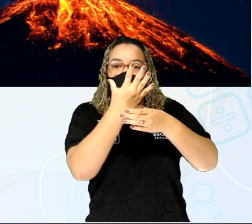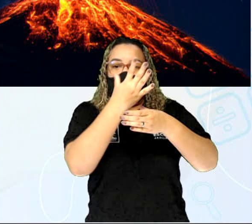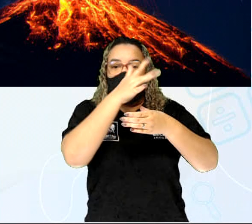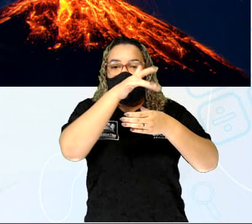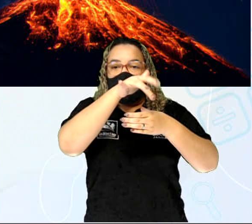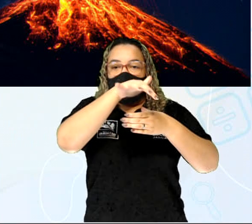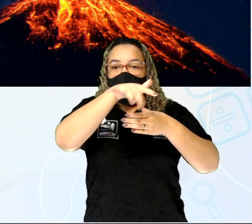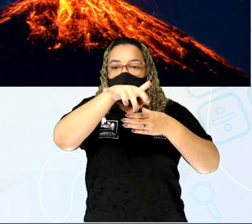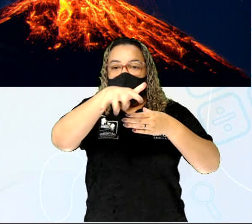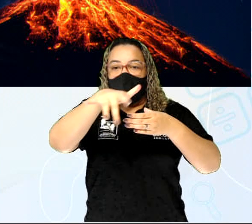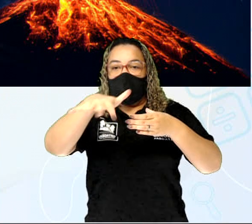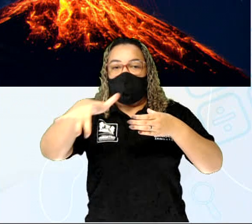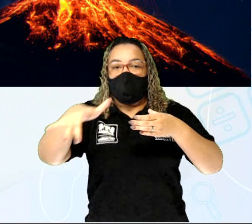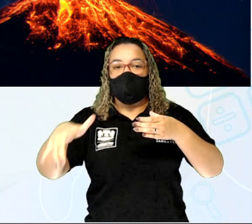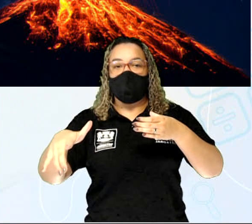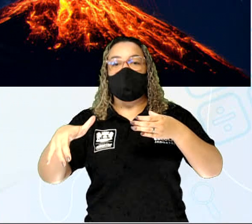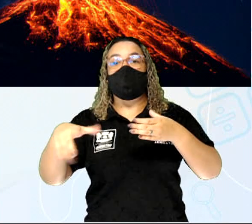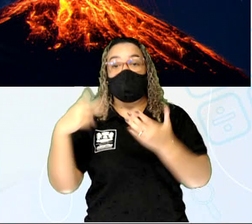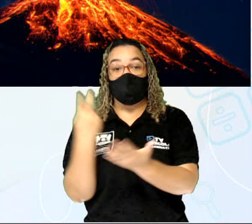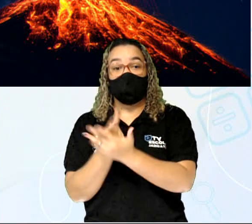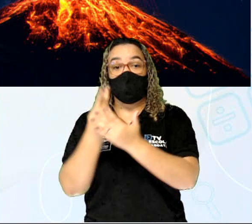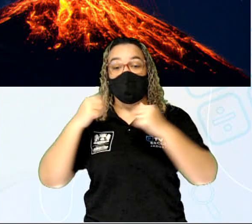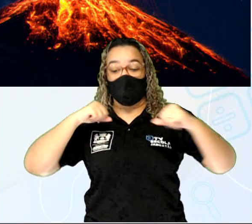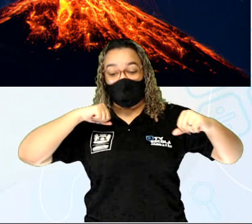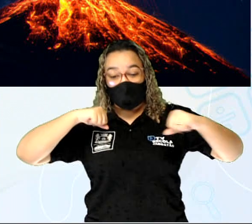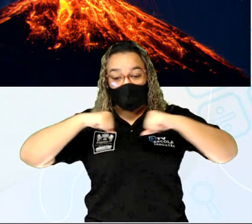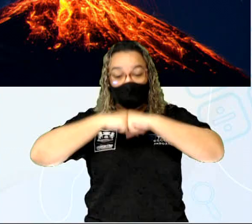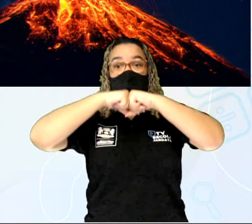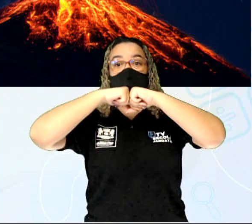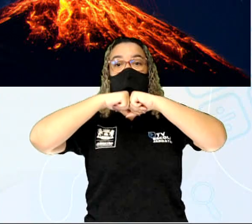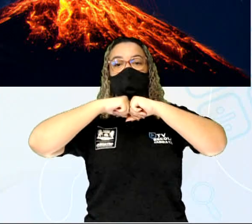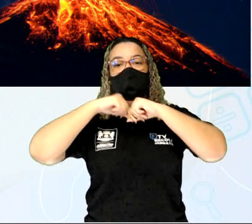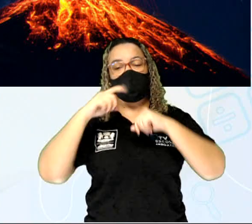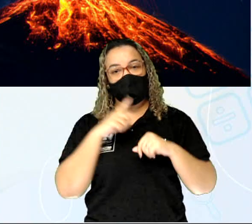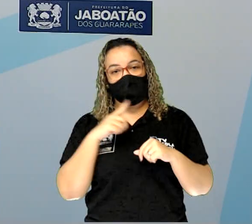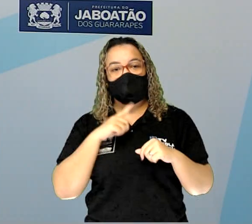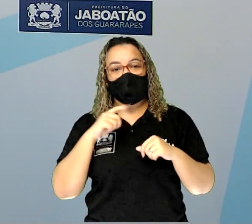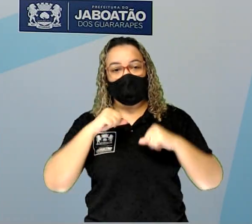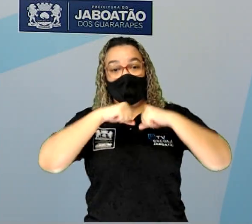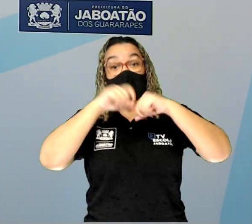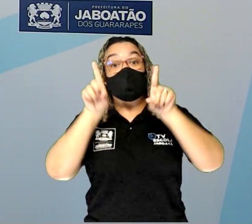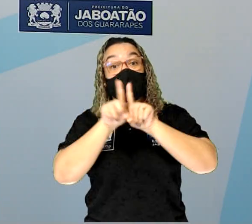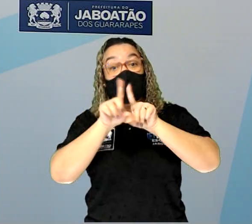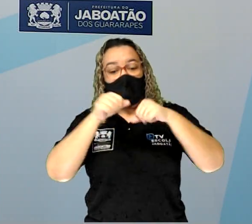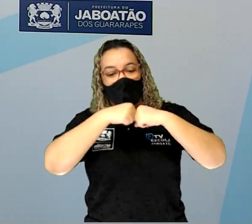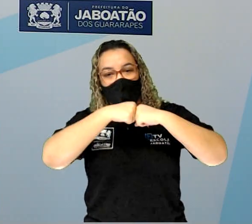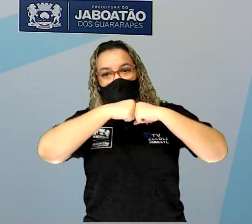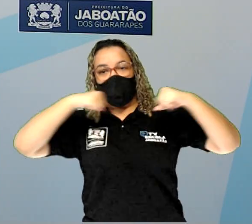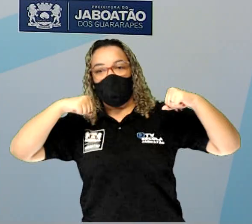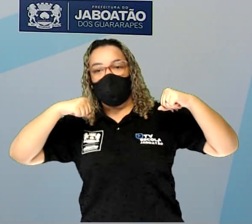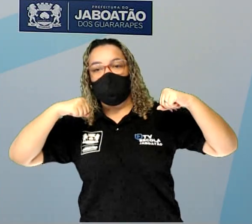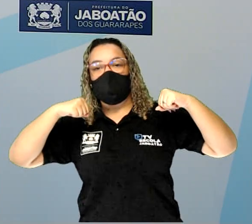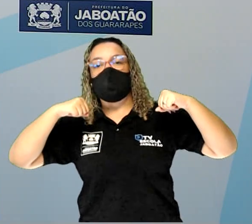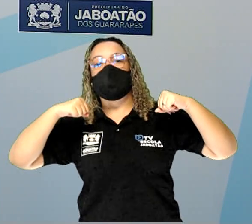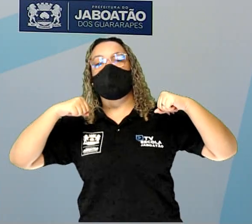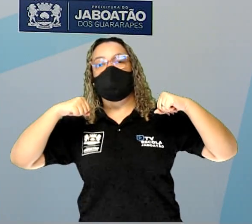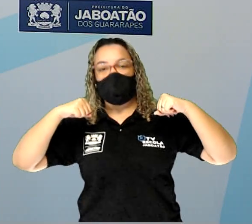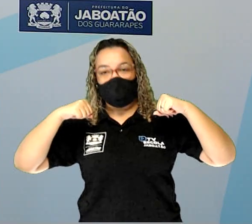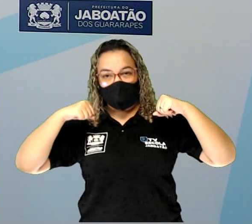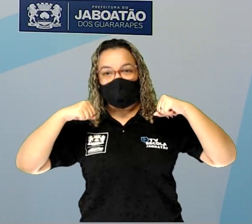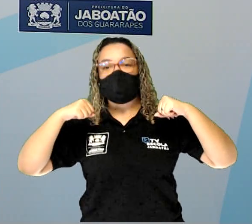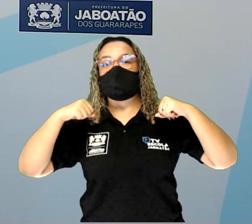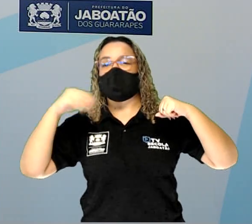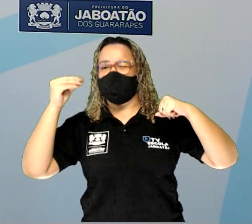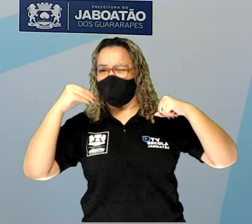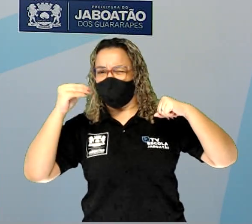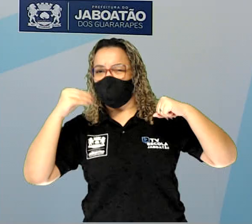de choque de placa, como nas áreas de afastamento. Nas áreas de afastamento, a intensidade vai